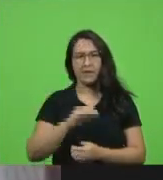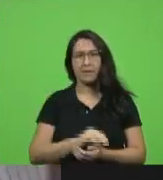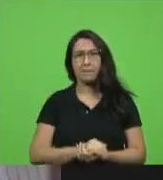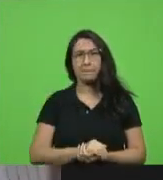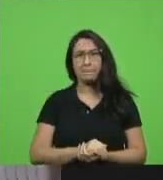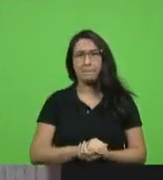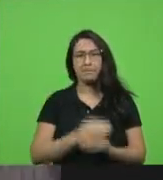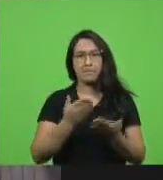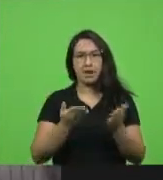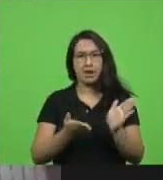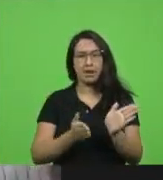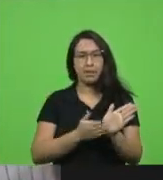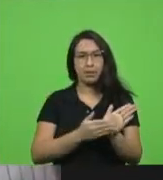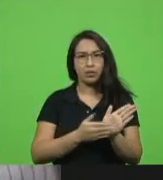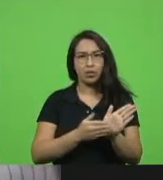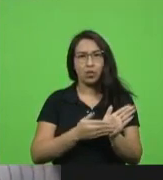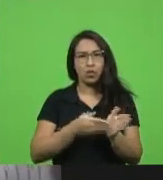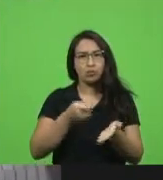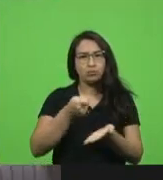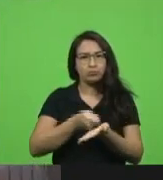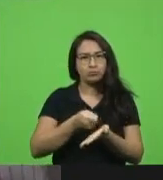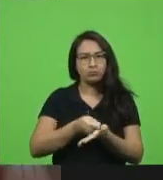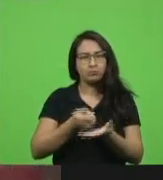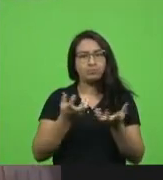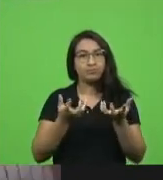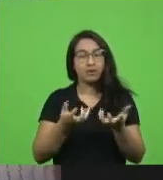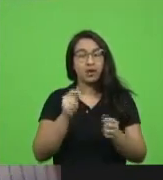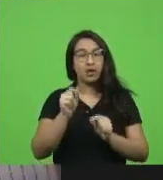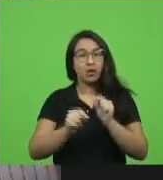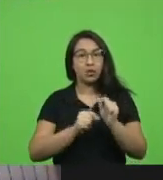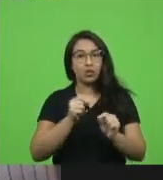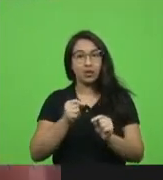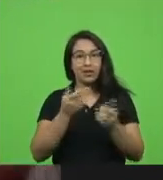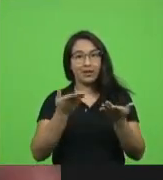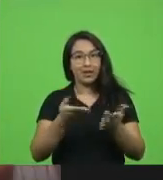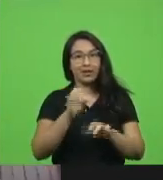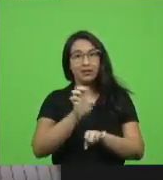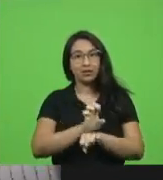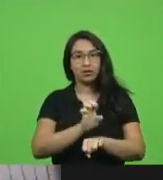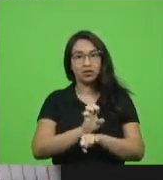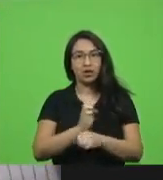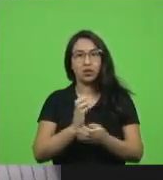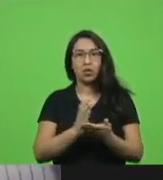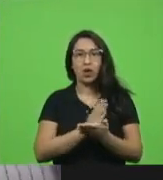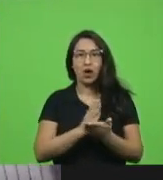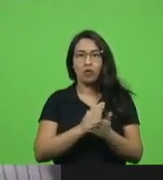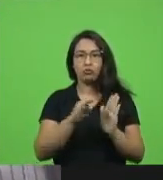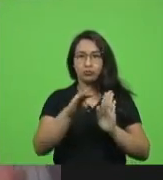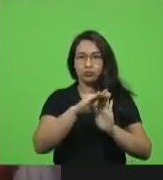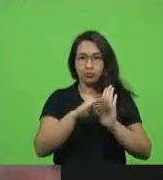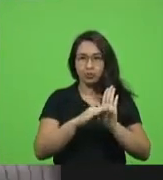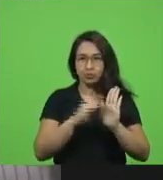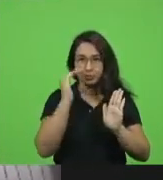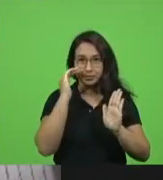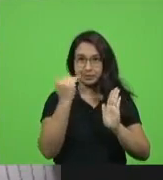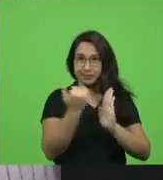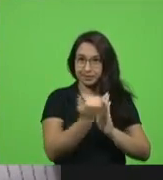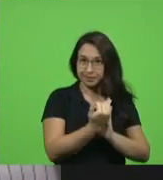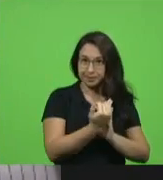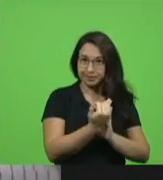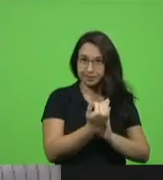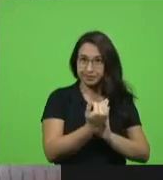protocolo exige que o estado tenha alguns compromissos e um deles